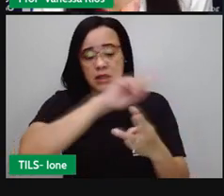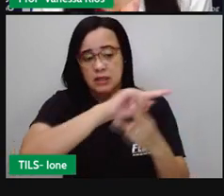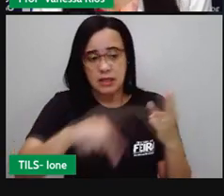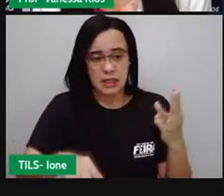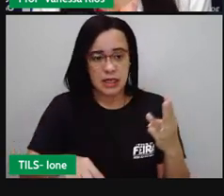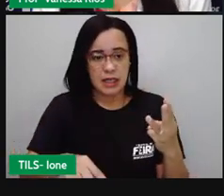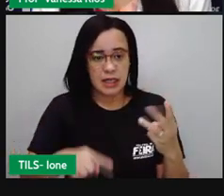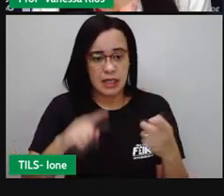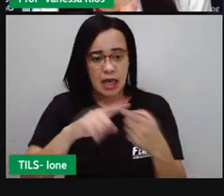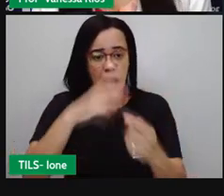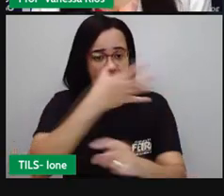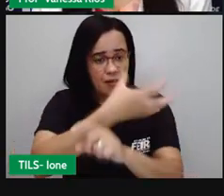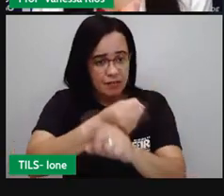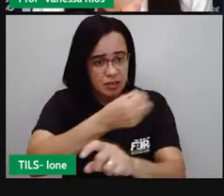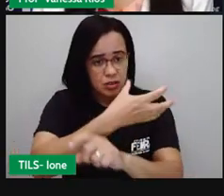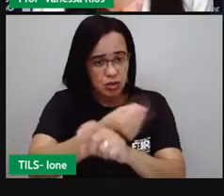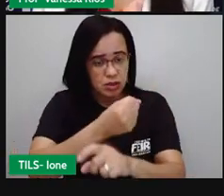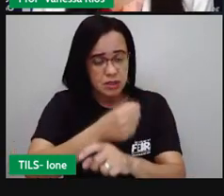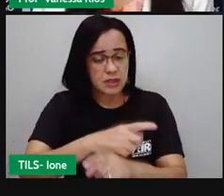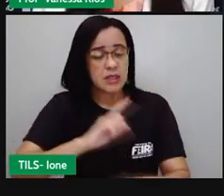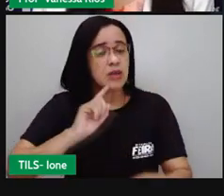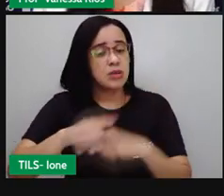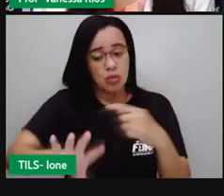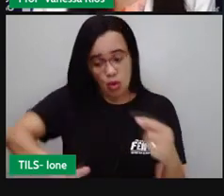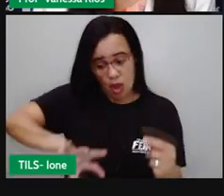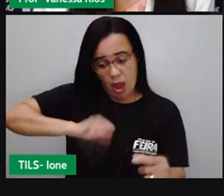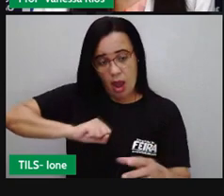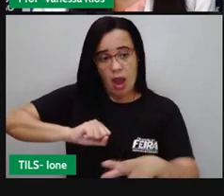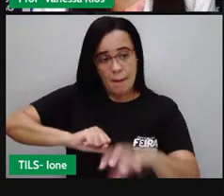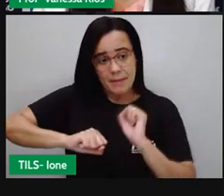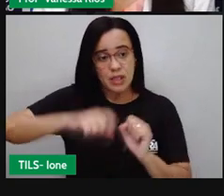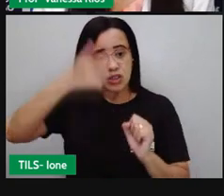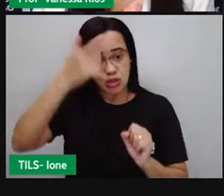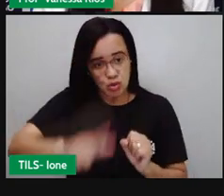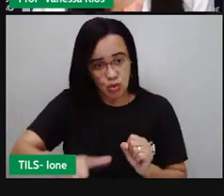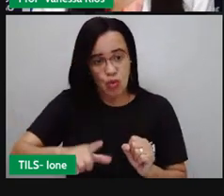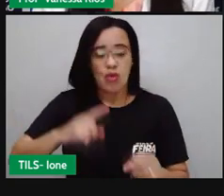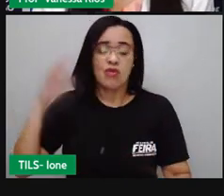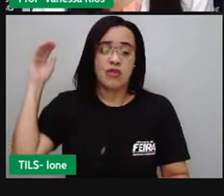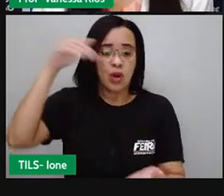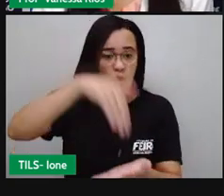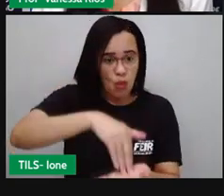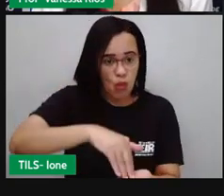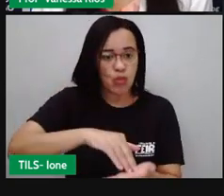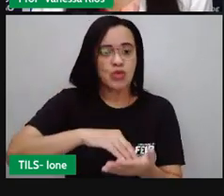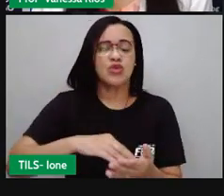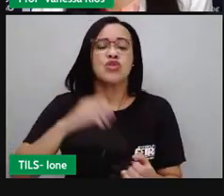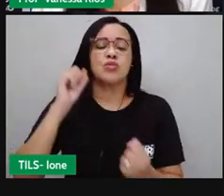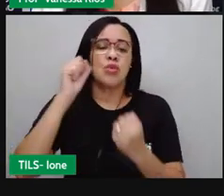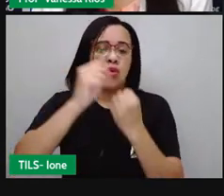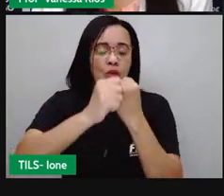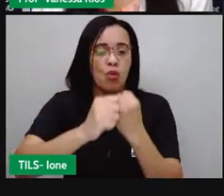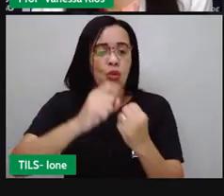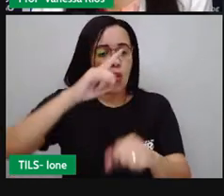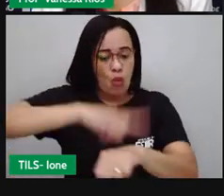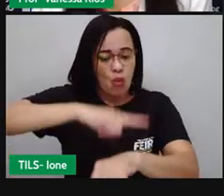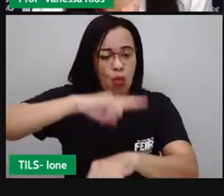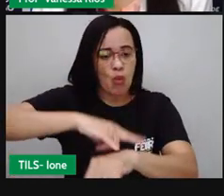reabsorção e a secreção. Porque aí depois desse processo de filtração,